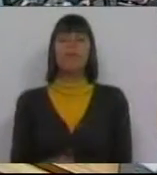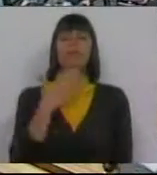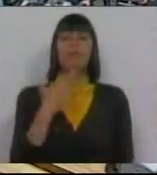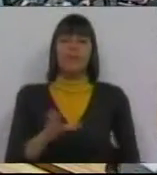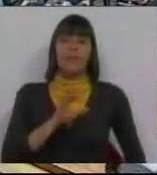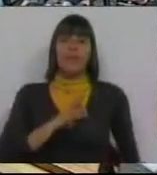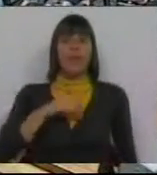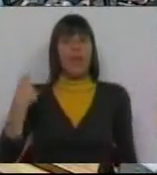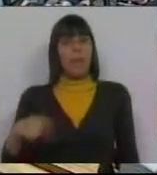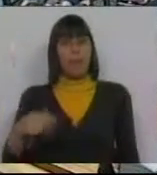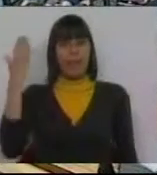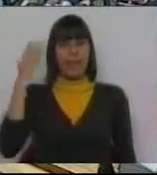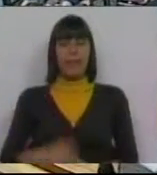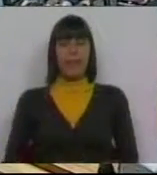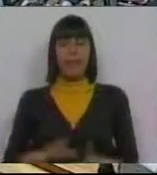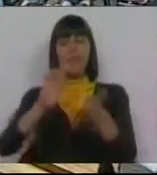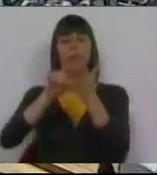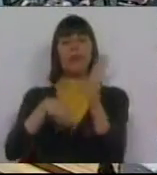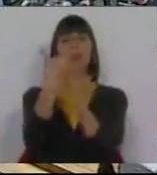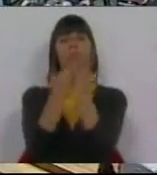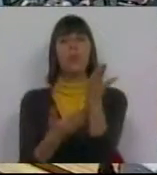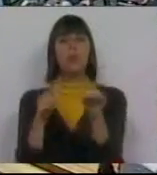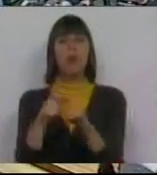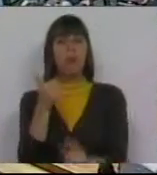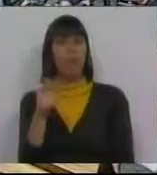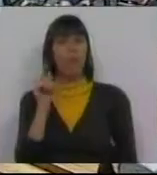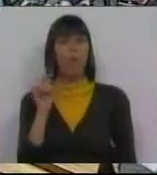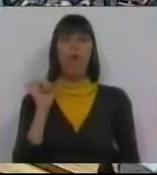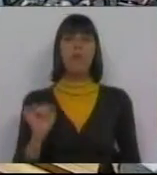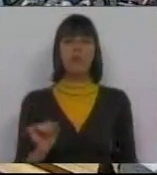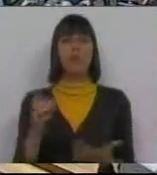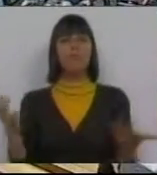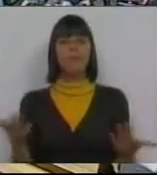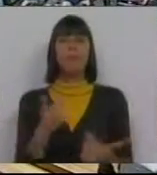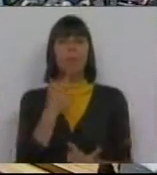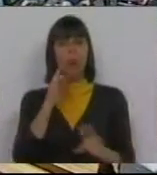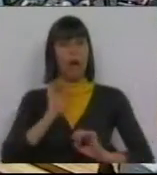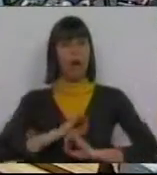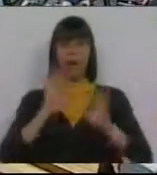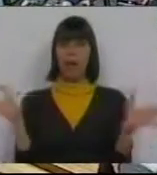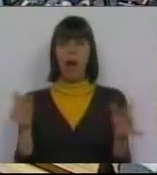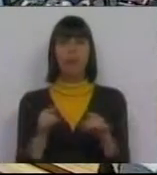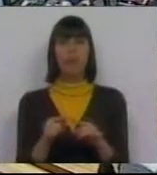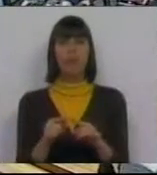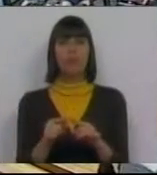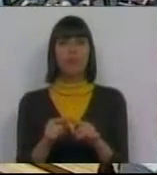Muito obrigada, senhora Presidente. O projeto de resolução do Bloco de Esquerda é muito claro